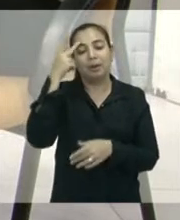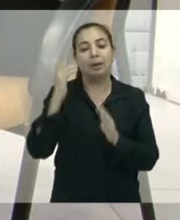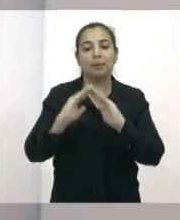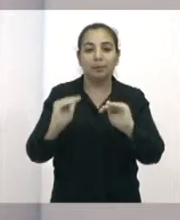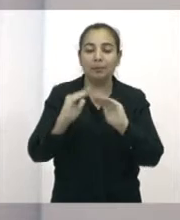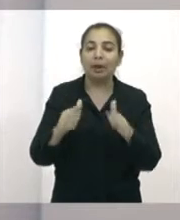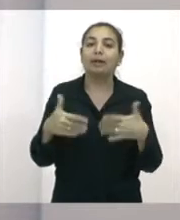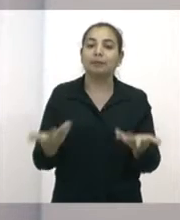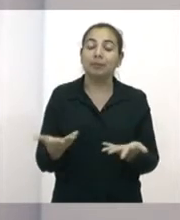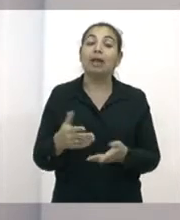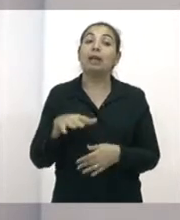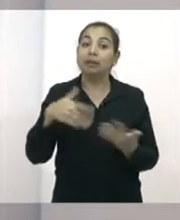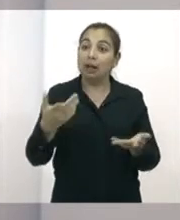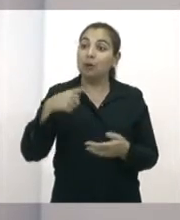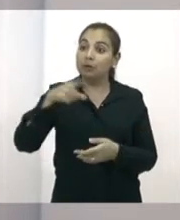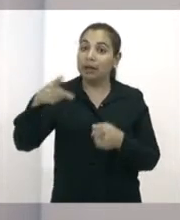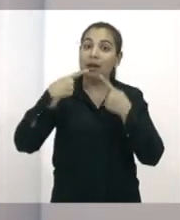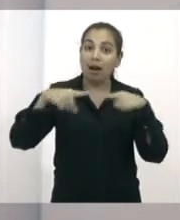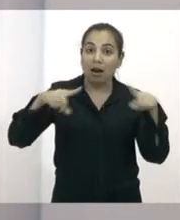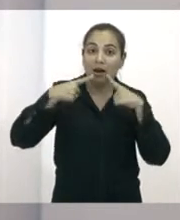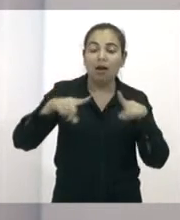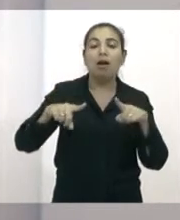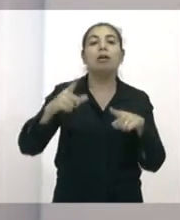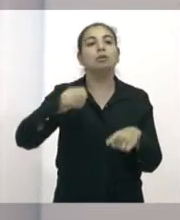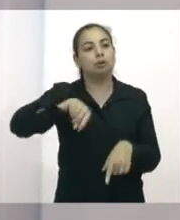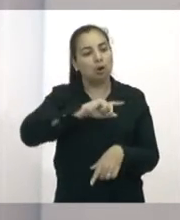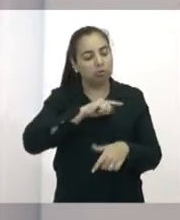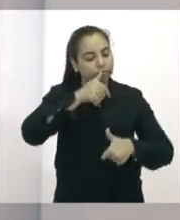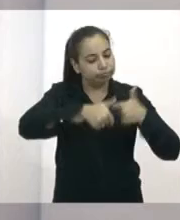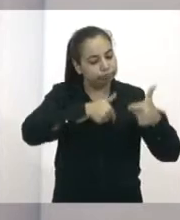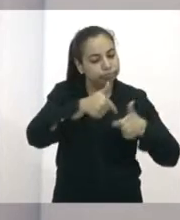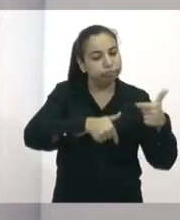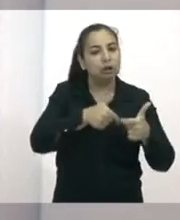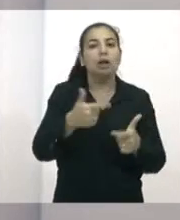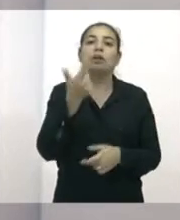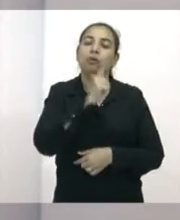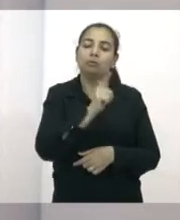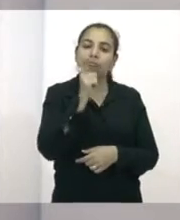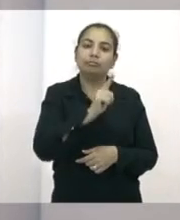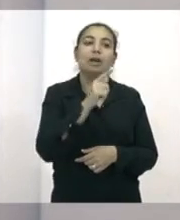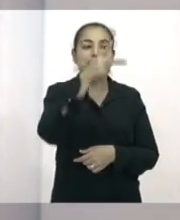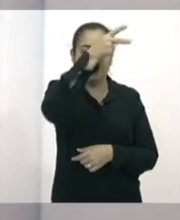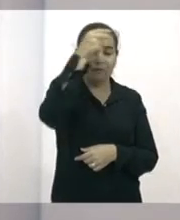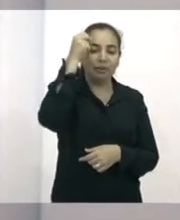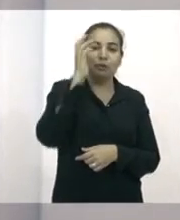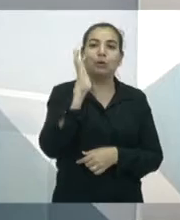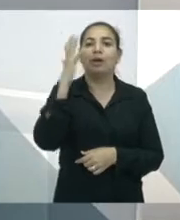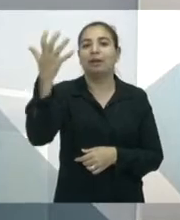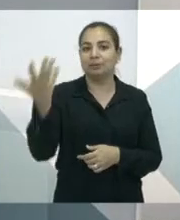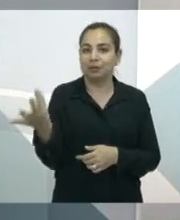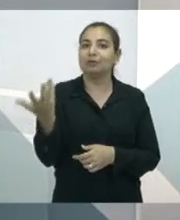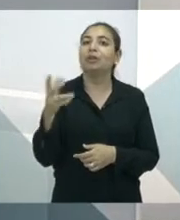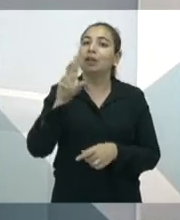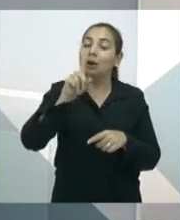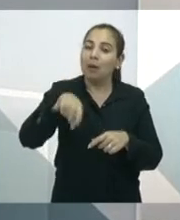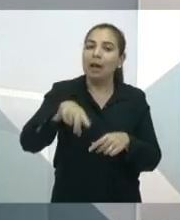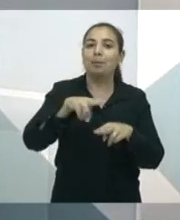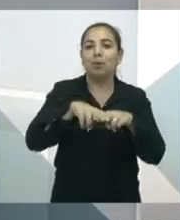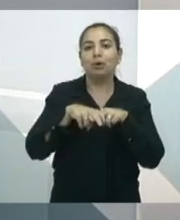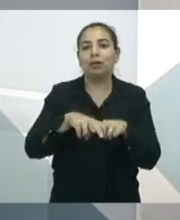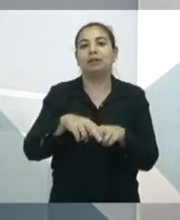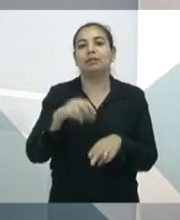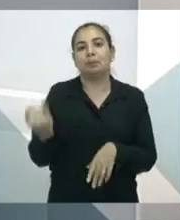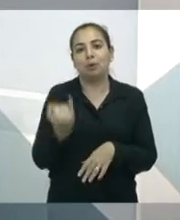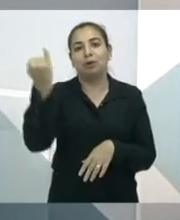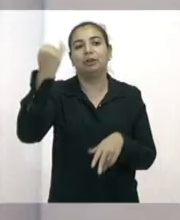geram resultados, porque elas mobilizam o executivo a tomar iniciativas para melhorar aquela situação. A senhora visitou também escolas